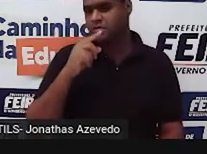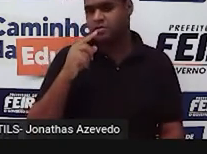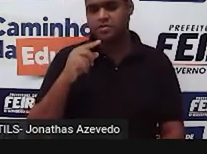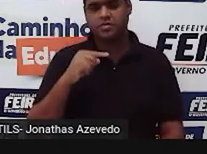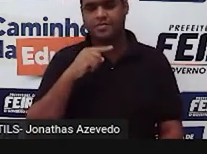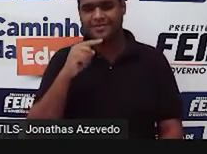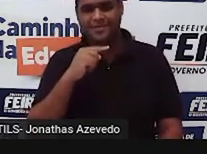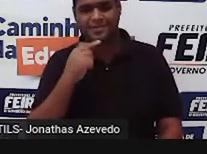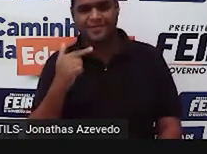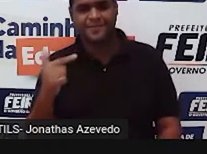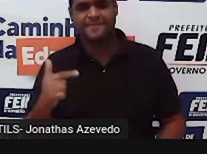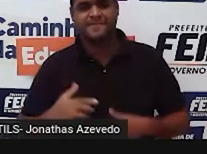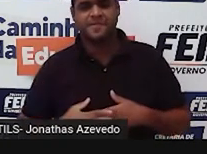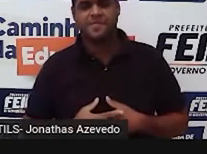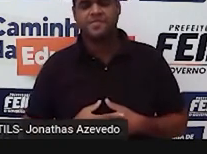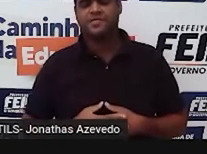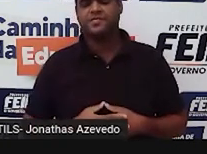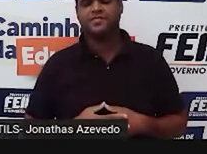dúvidas. Tá bom?